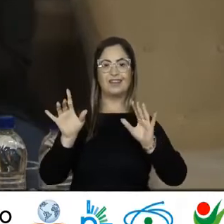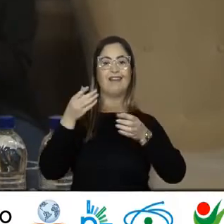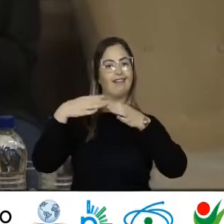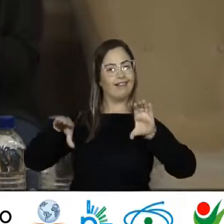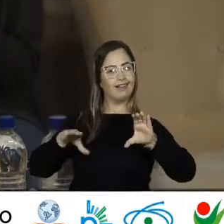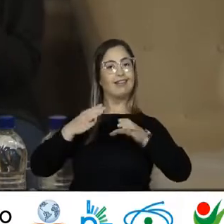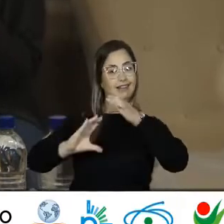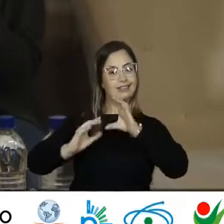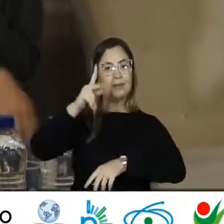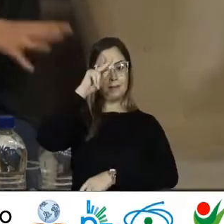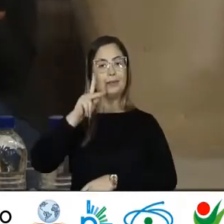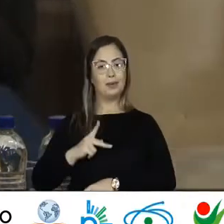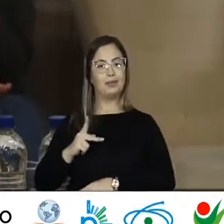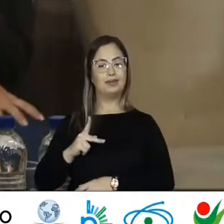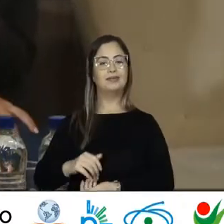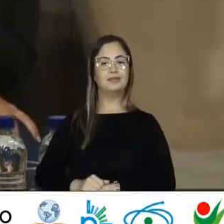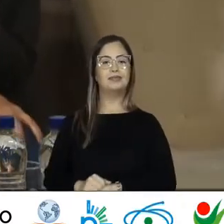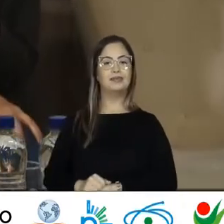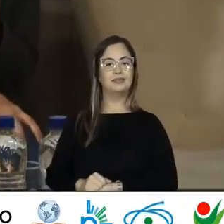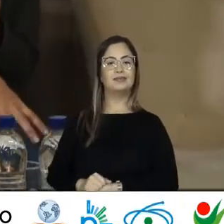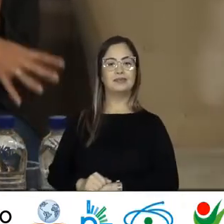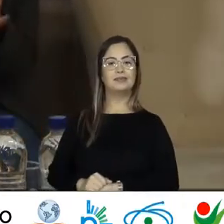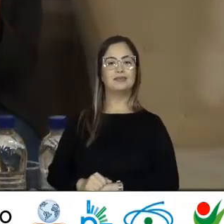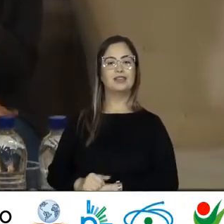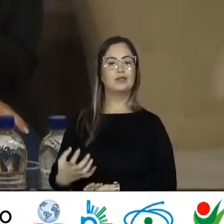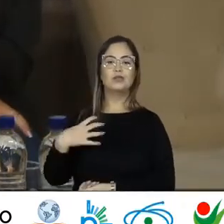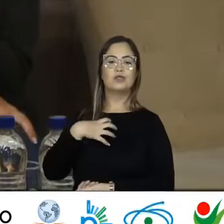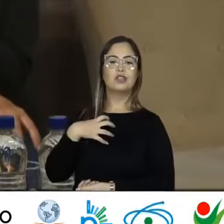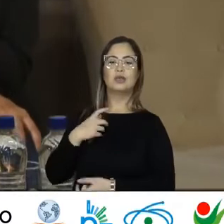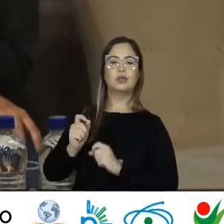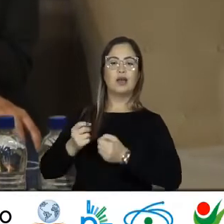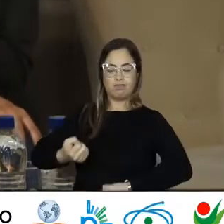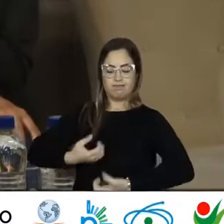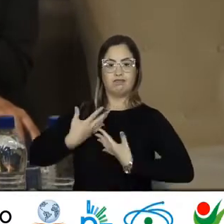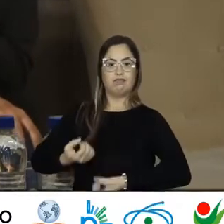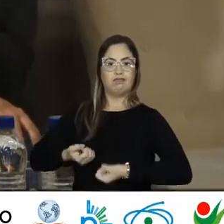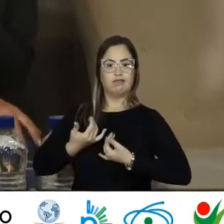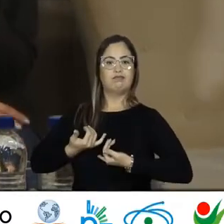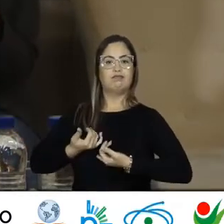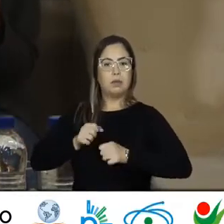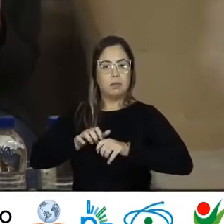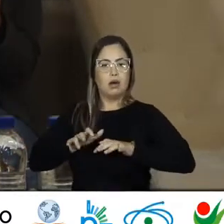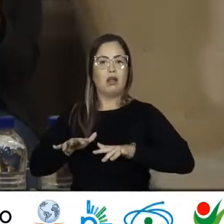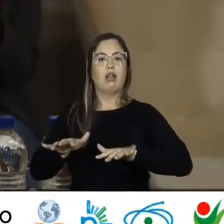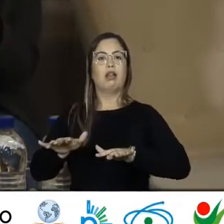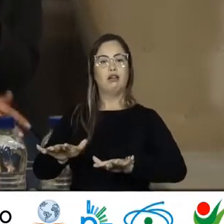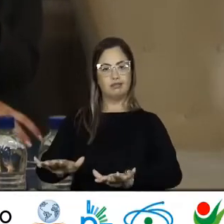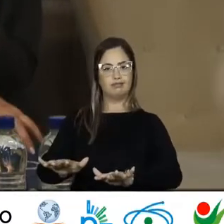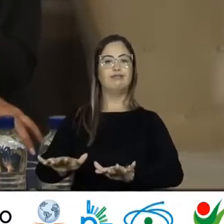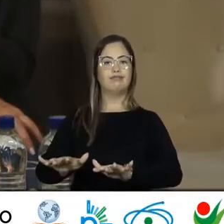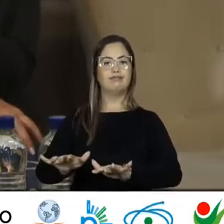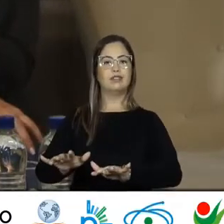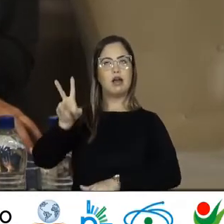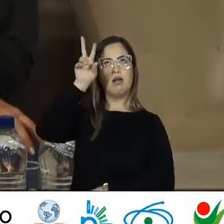E eu acho Que é um É uma forma Também de a gente Expressar a contemporaneidade E